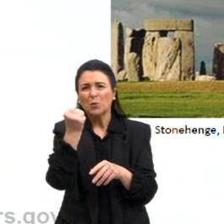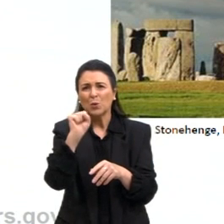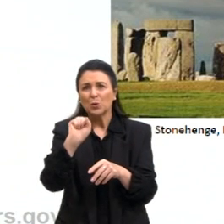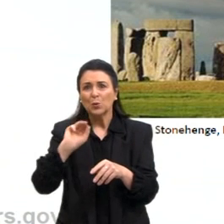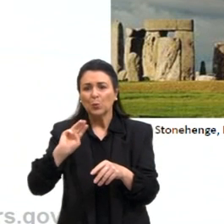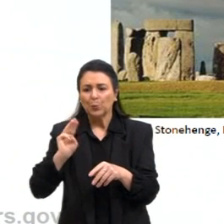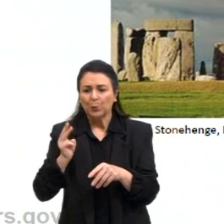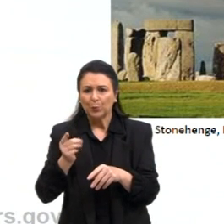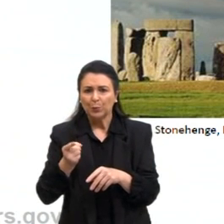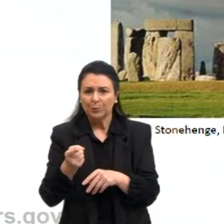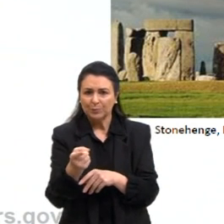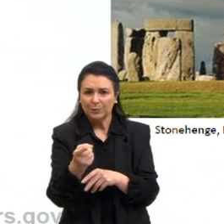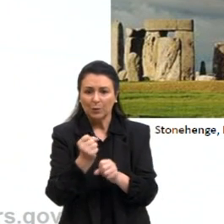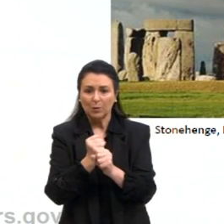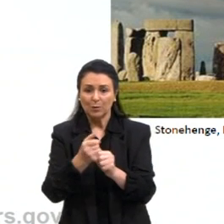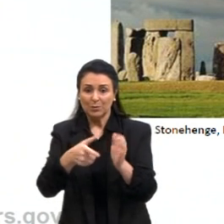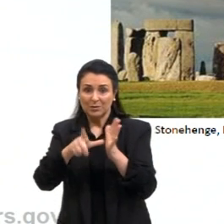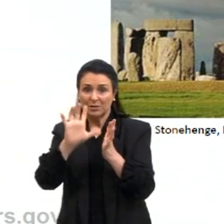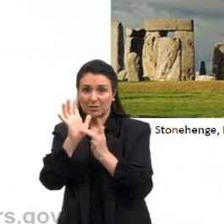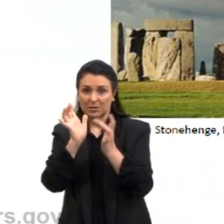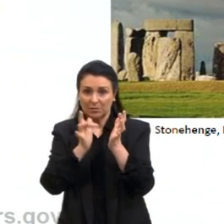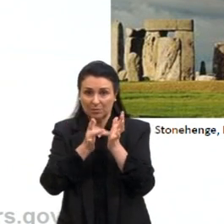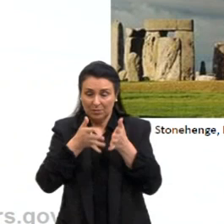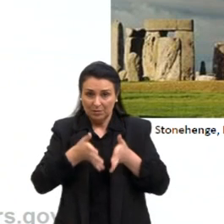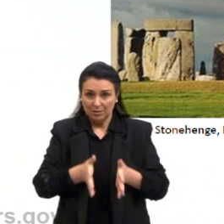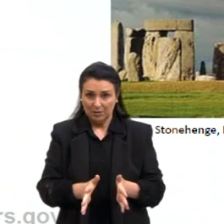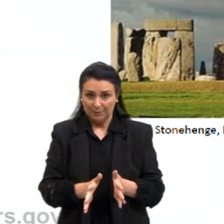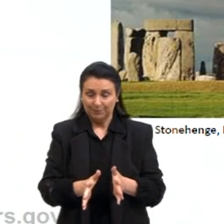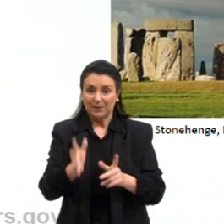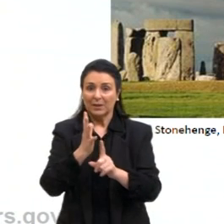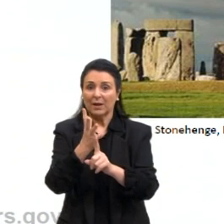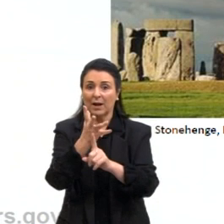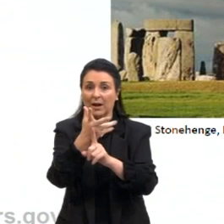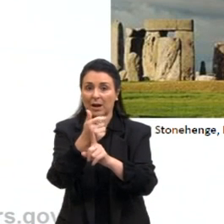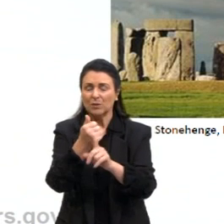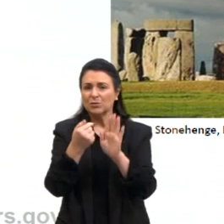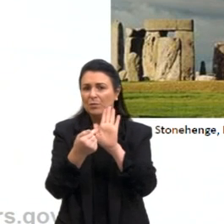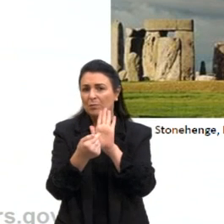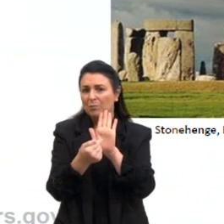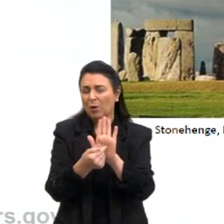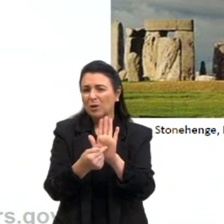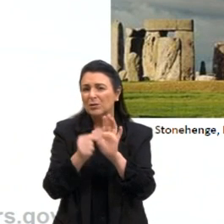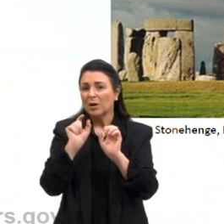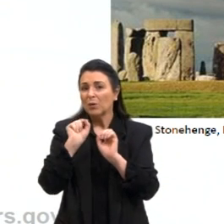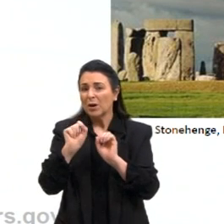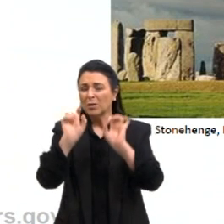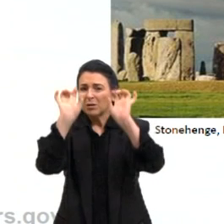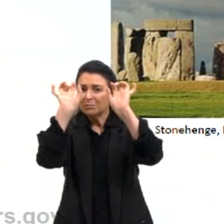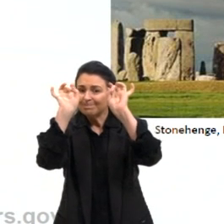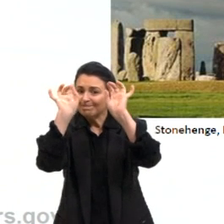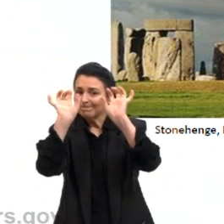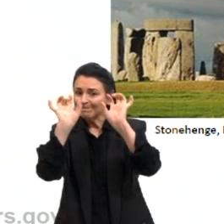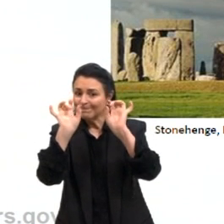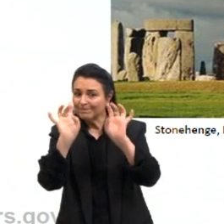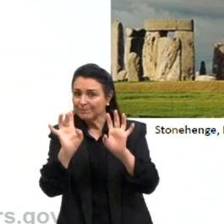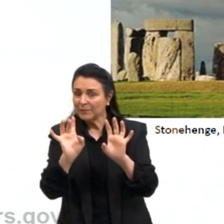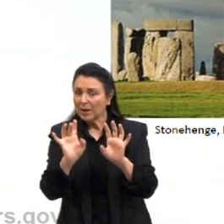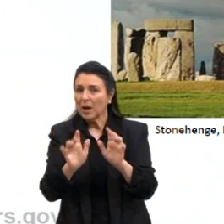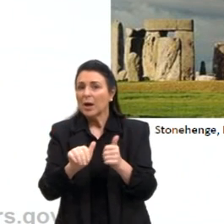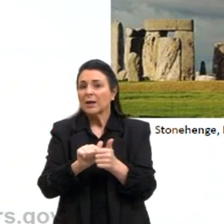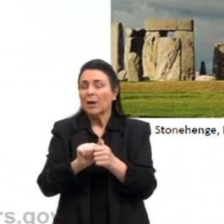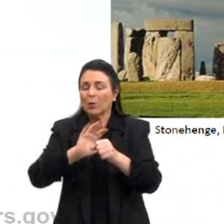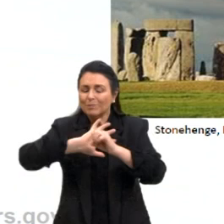a 5 mil anos antes de Cristo. A arte neolítica, ela aponta para uma especialização do tratamento dado à pedra, o